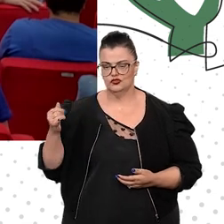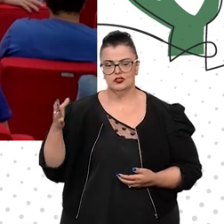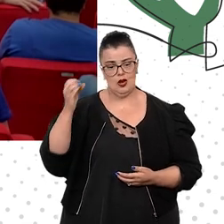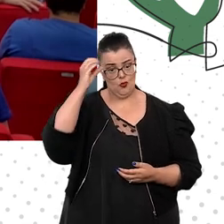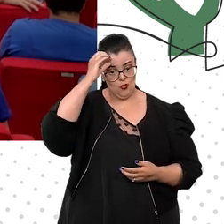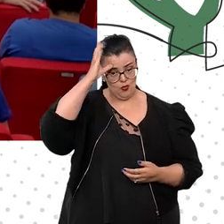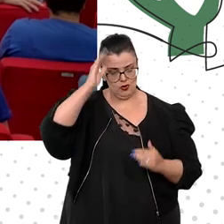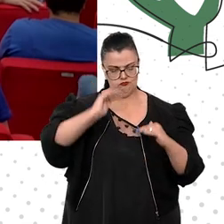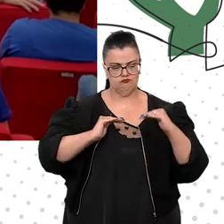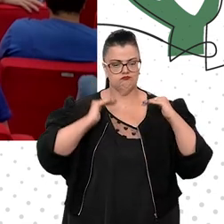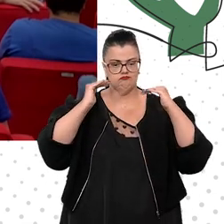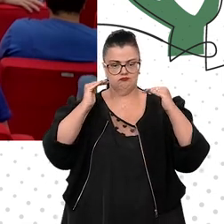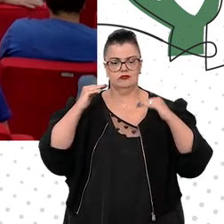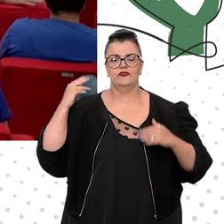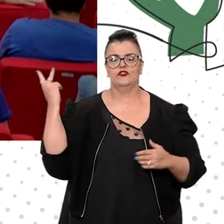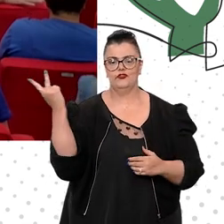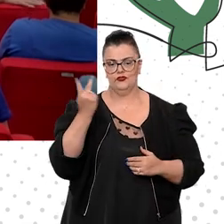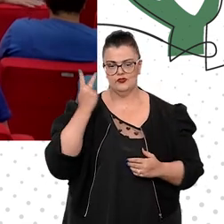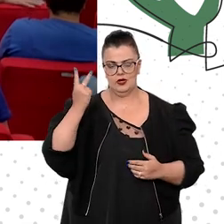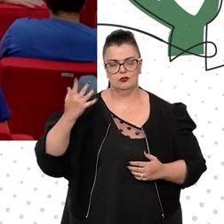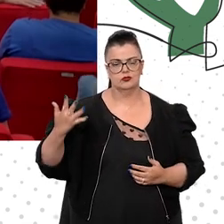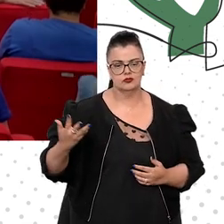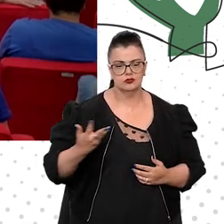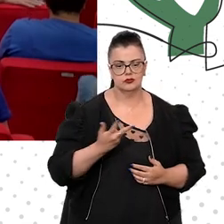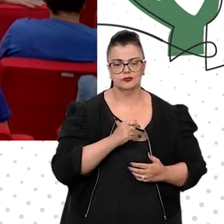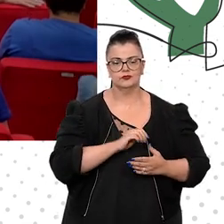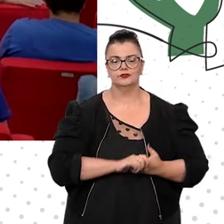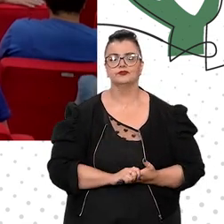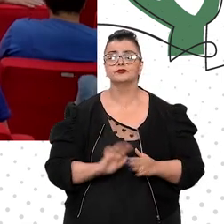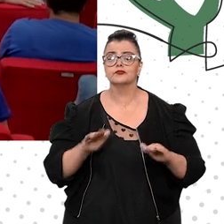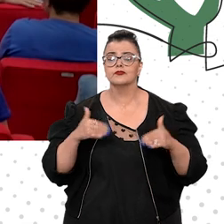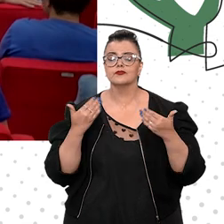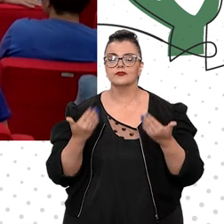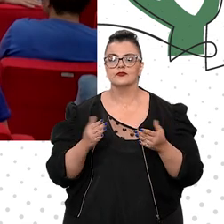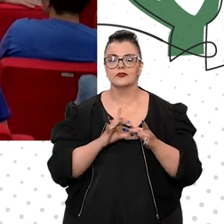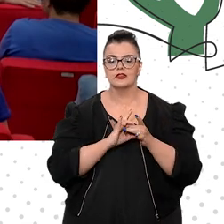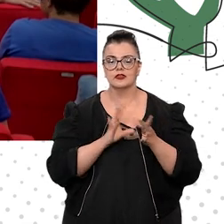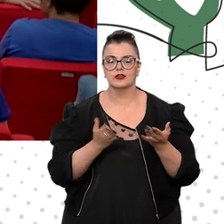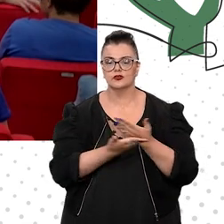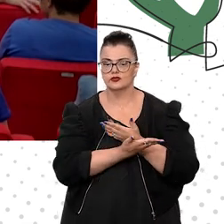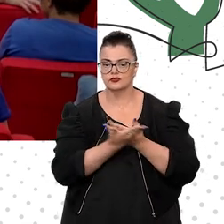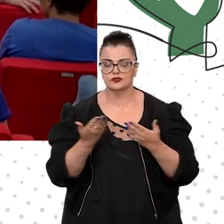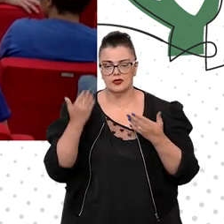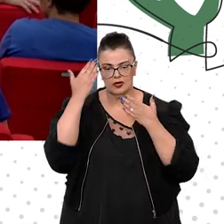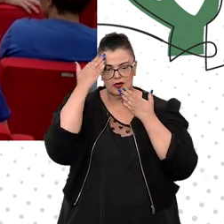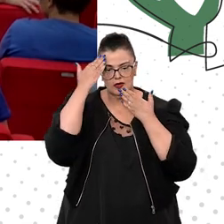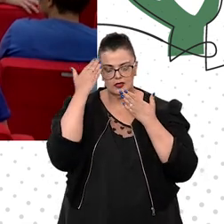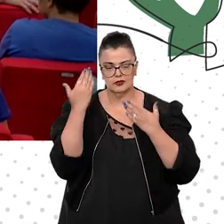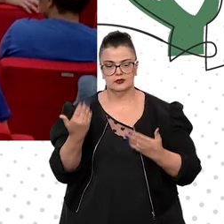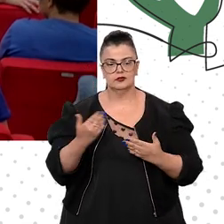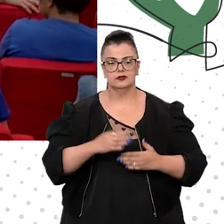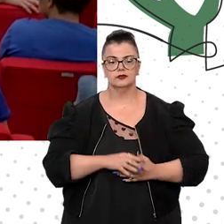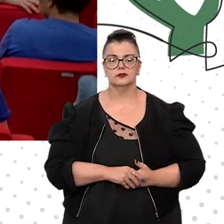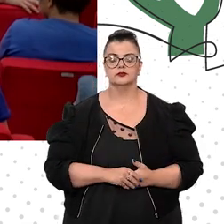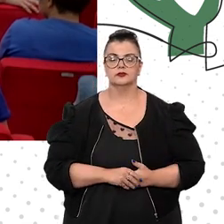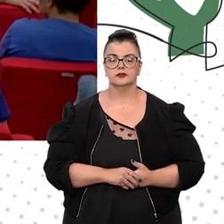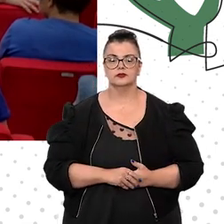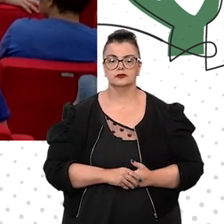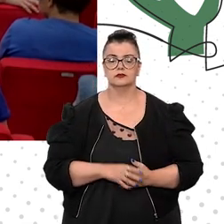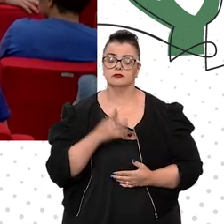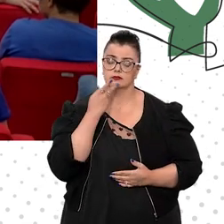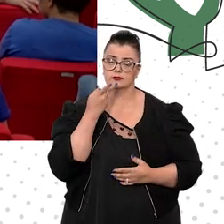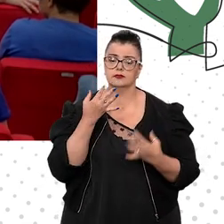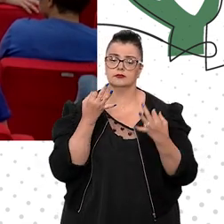sobretudo, com valores muito fortes. Eu deixo, então, a ela o nosso agradecimento e, certamente,